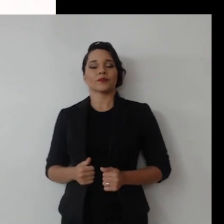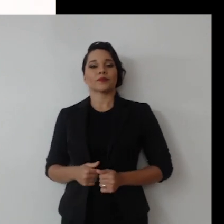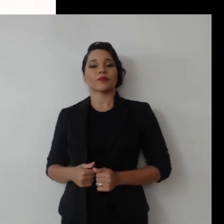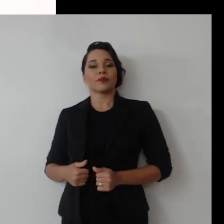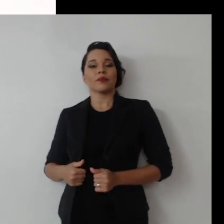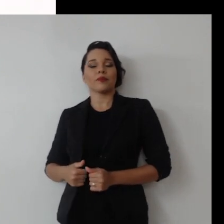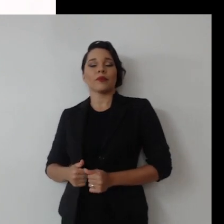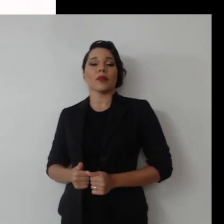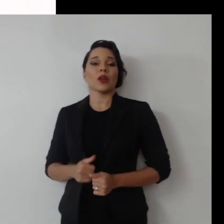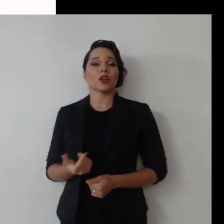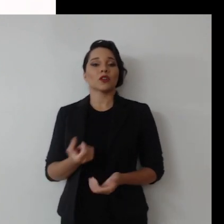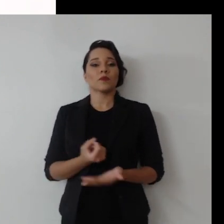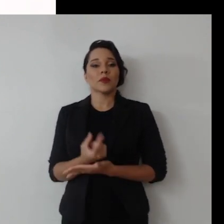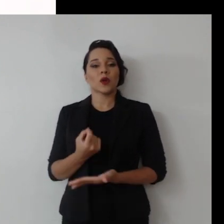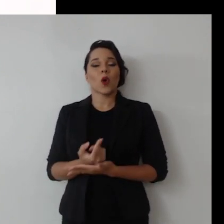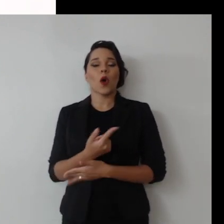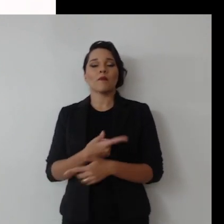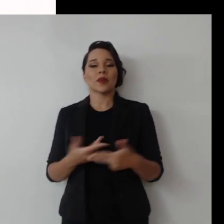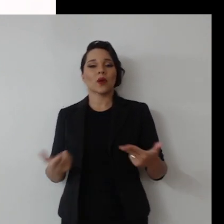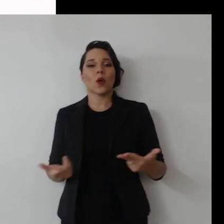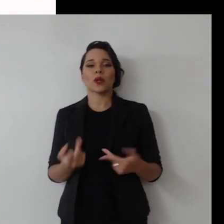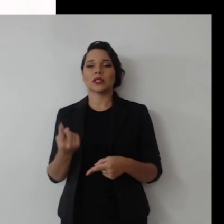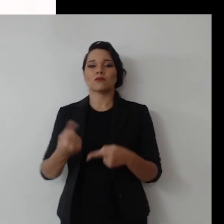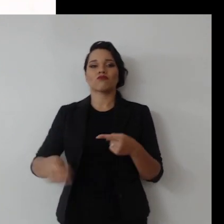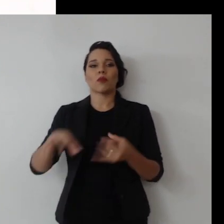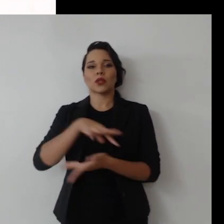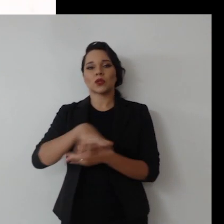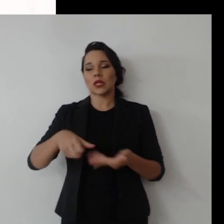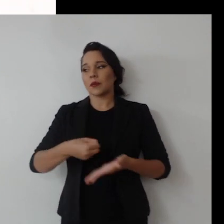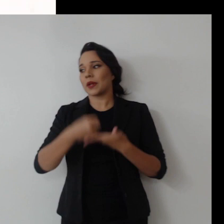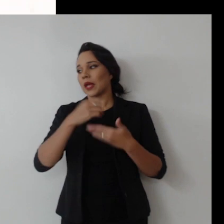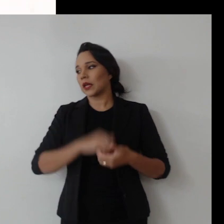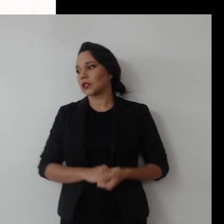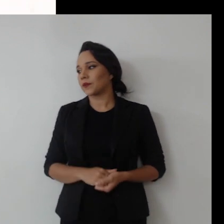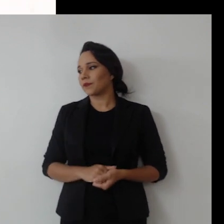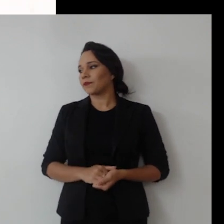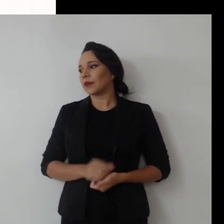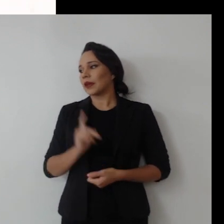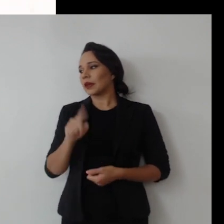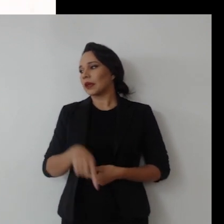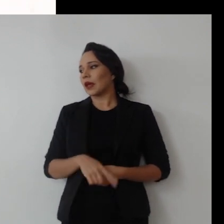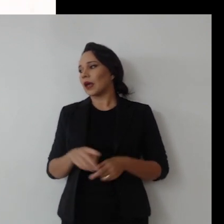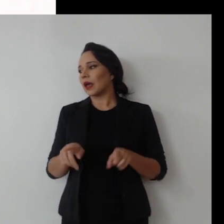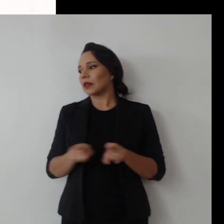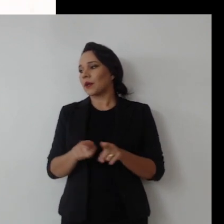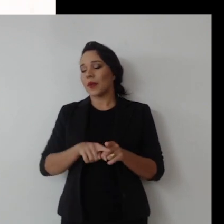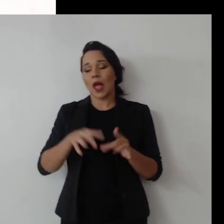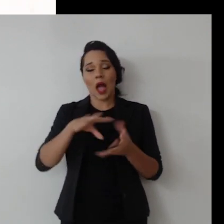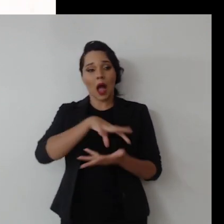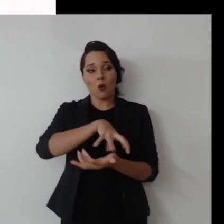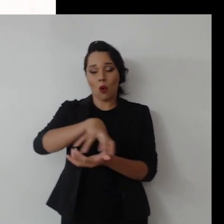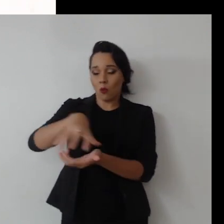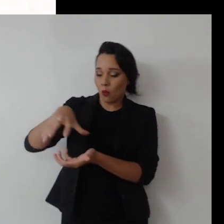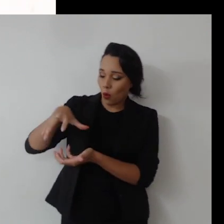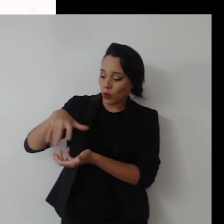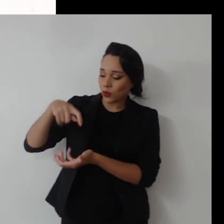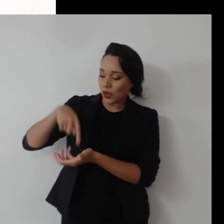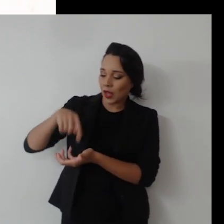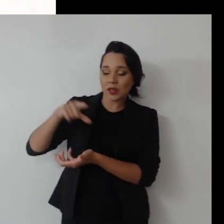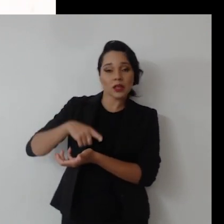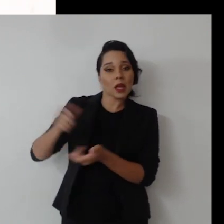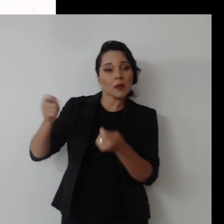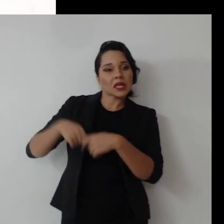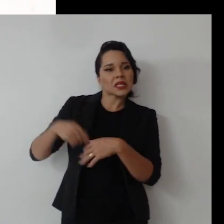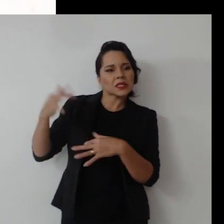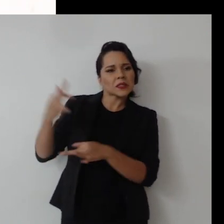Sobre consumo insustentável, é o que eu falei, a questão da matriz produtiva e a terra realmente ela tem uma capacidade